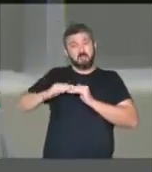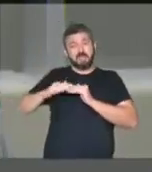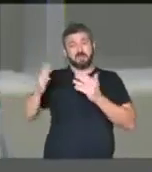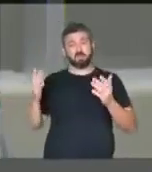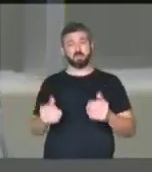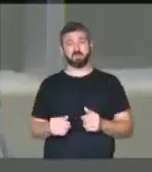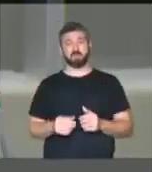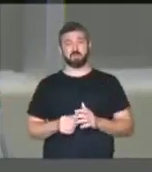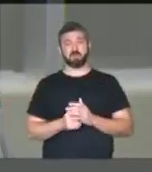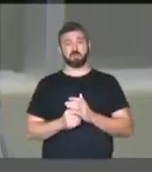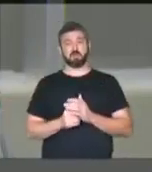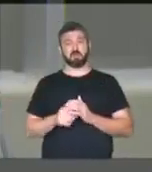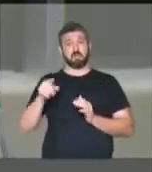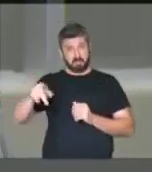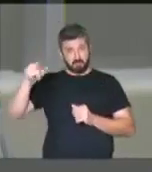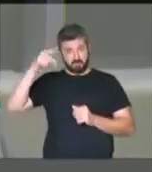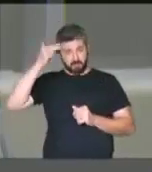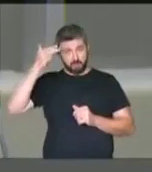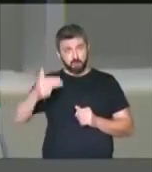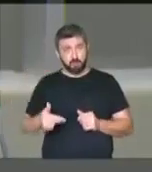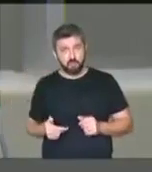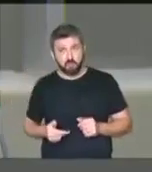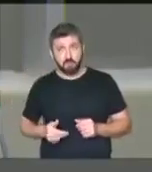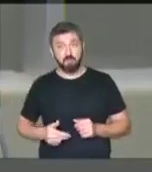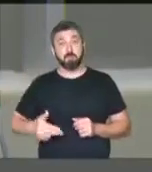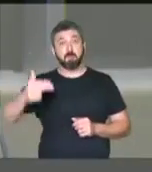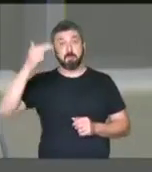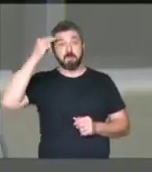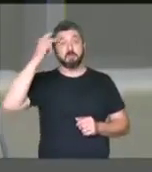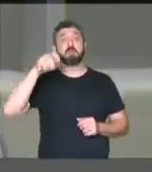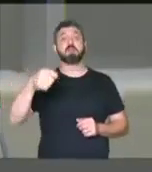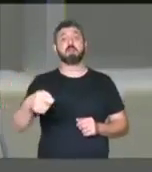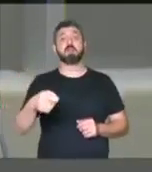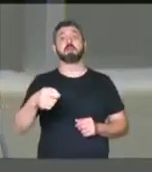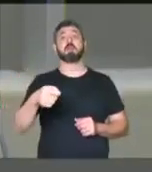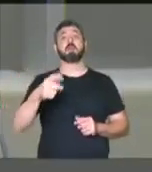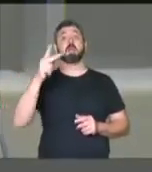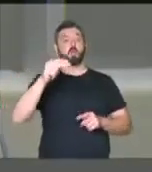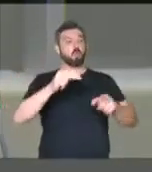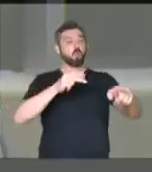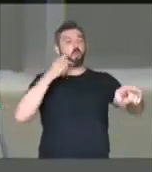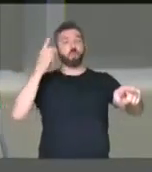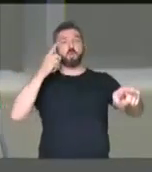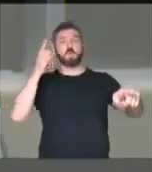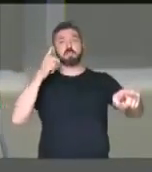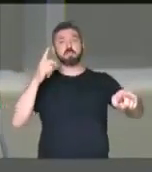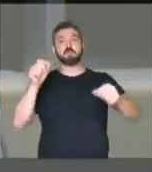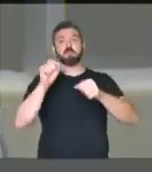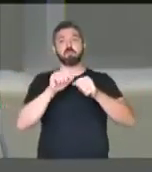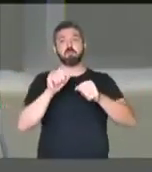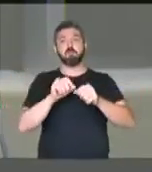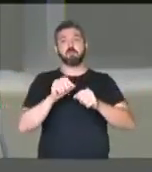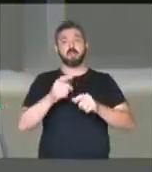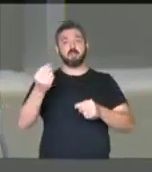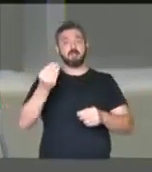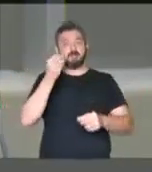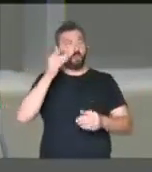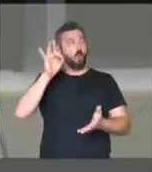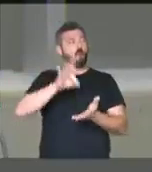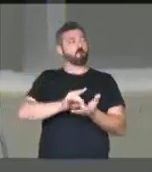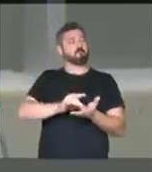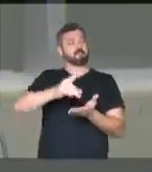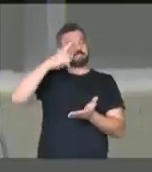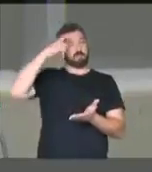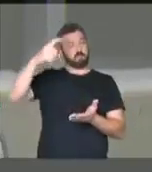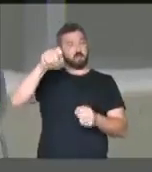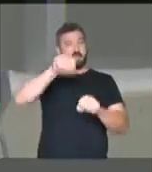mínimo. E esses são os bandidos. Bandido é quem, como deputado, tenta oficializar violência,